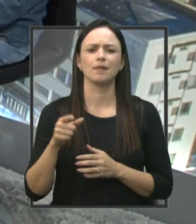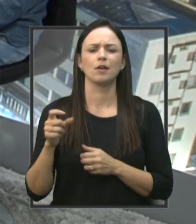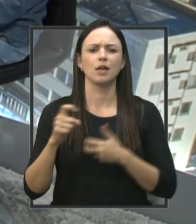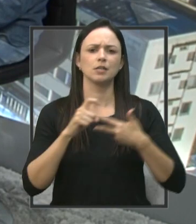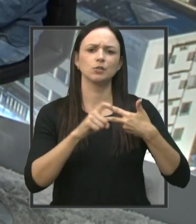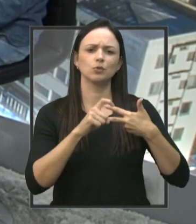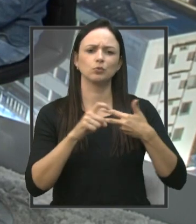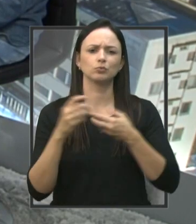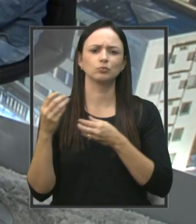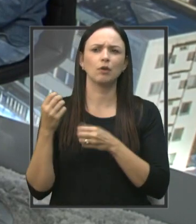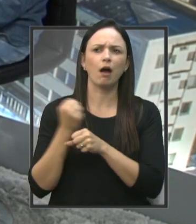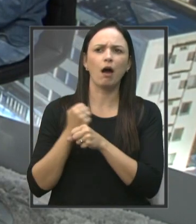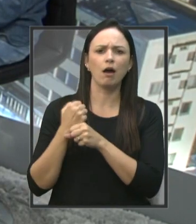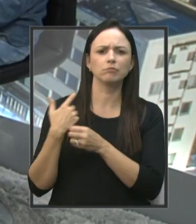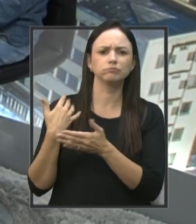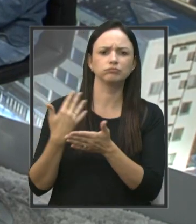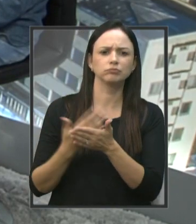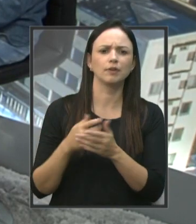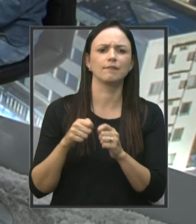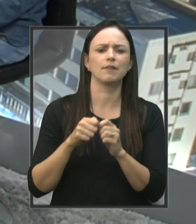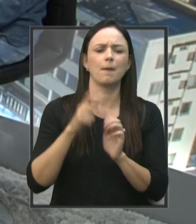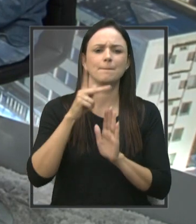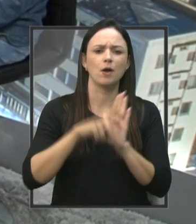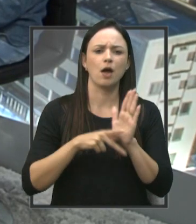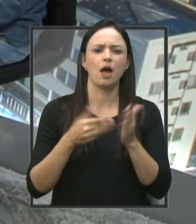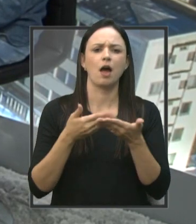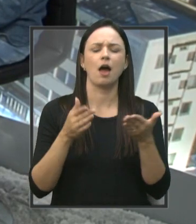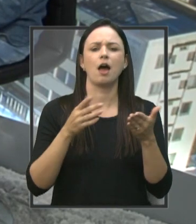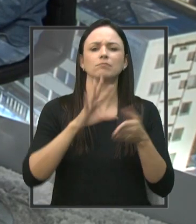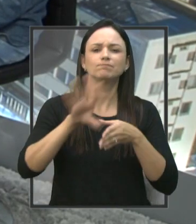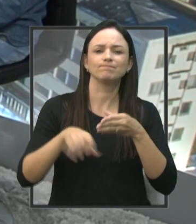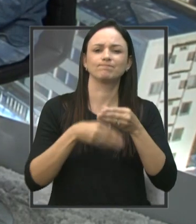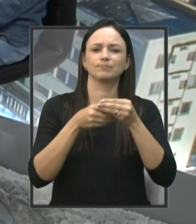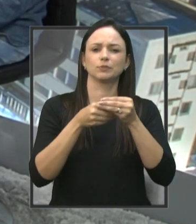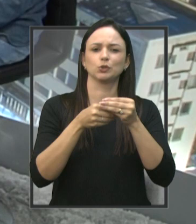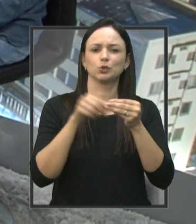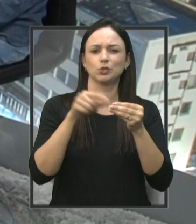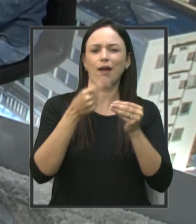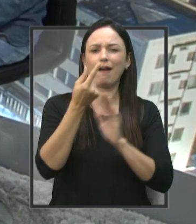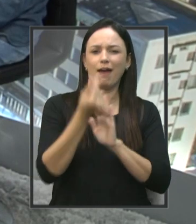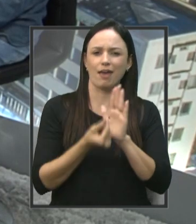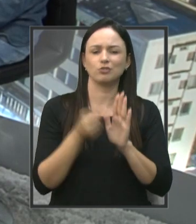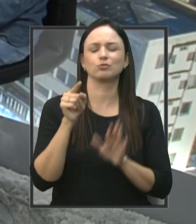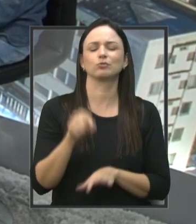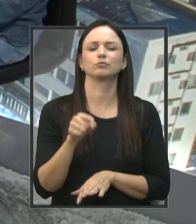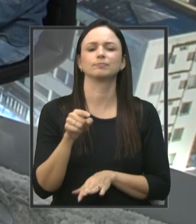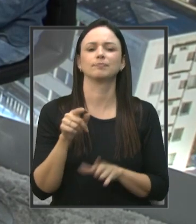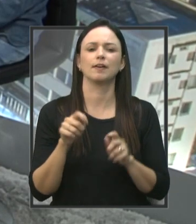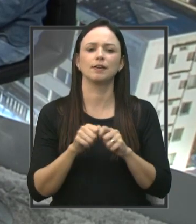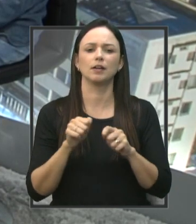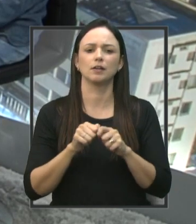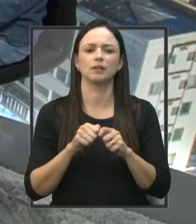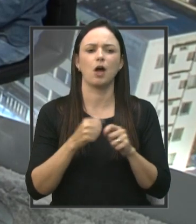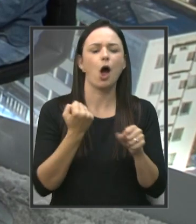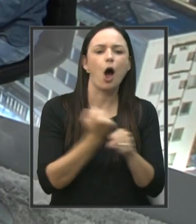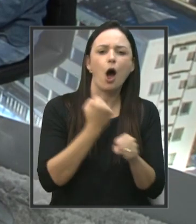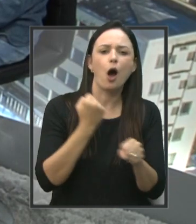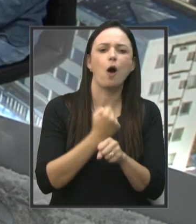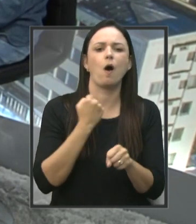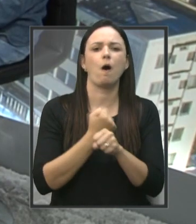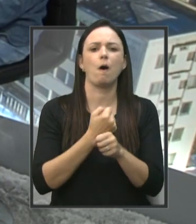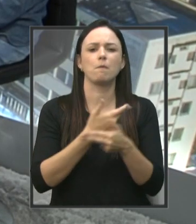ao longo do ano alguns projetos para abertura de crédito adicional suplementar, para a realização de obras e